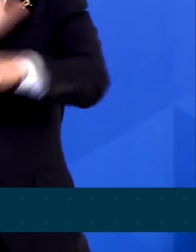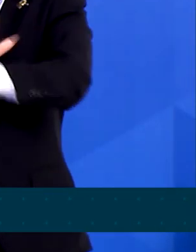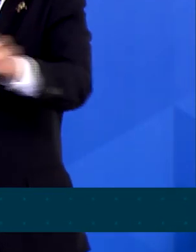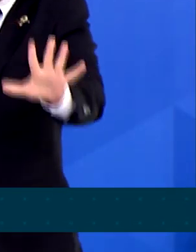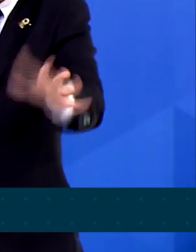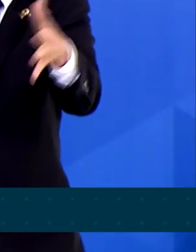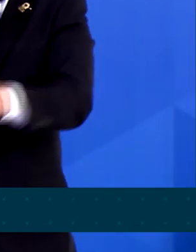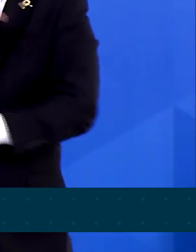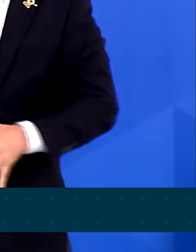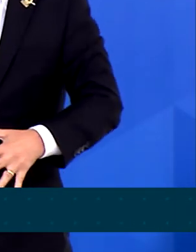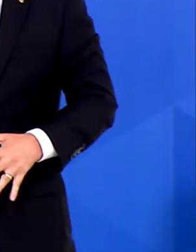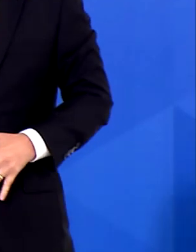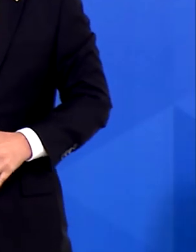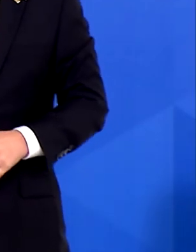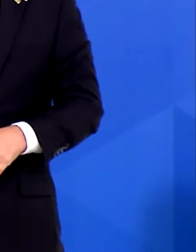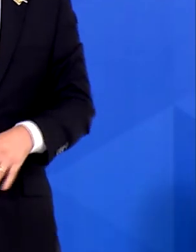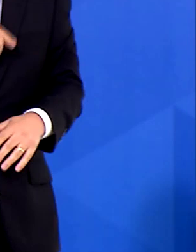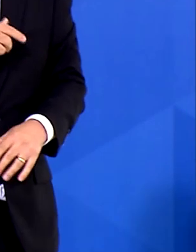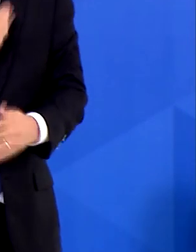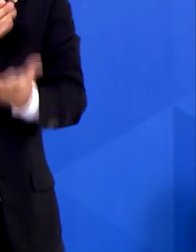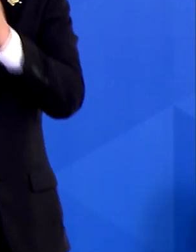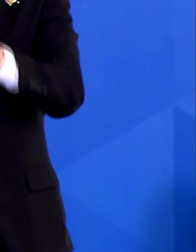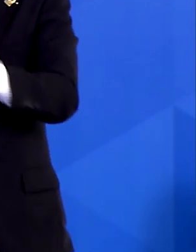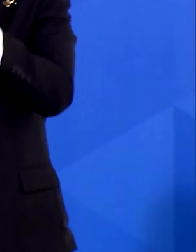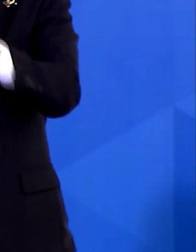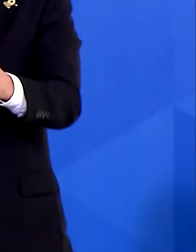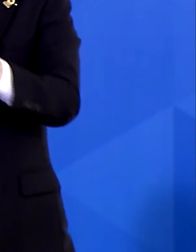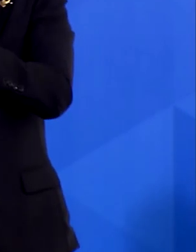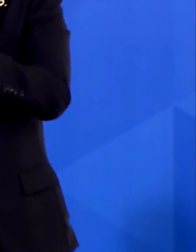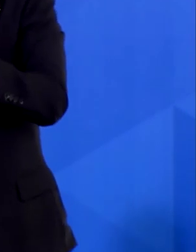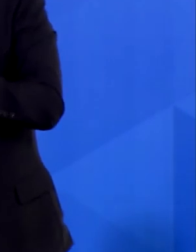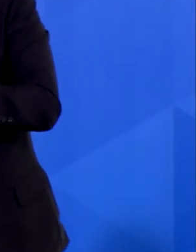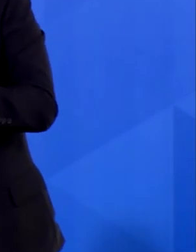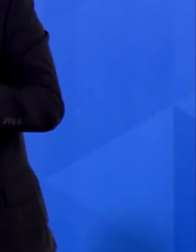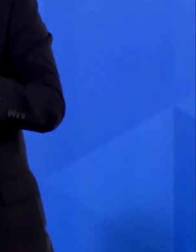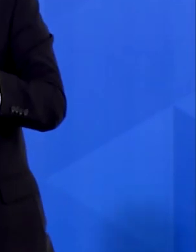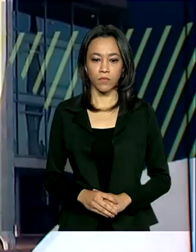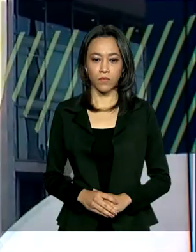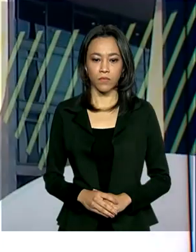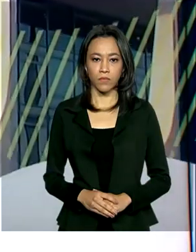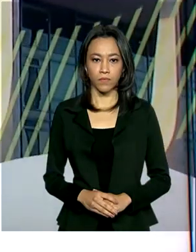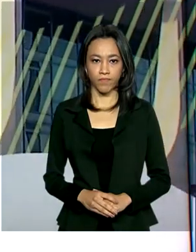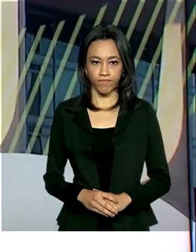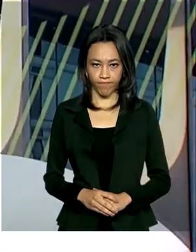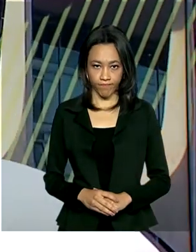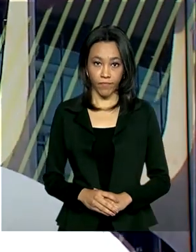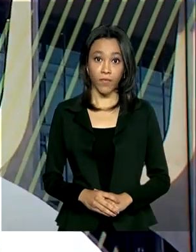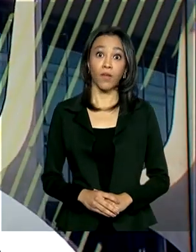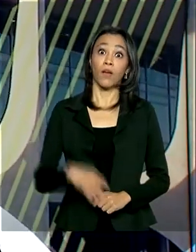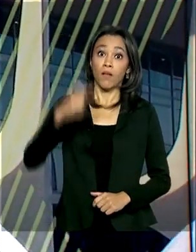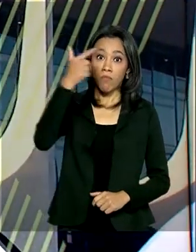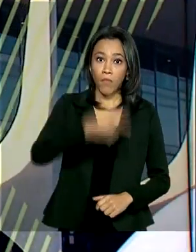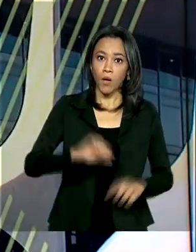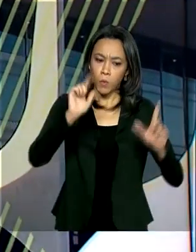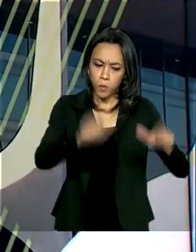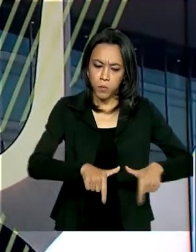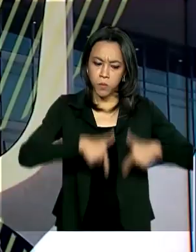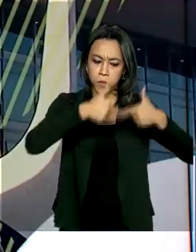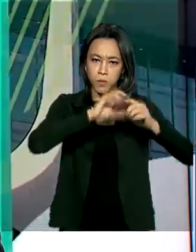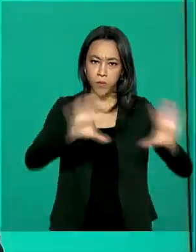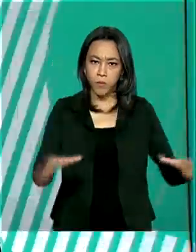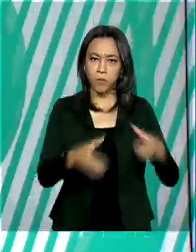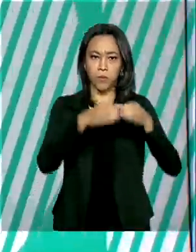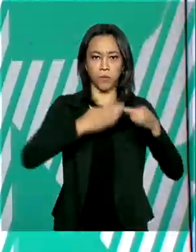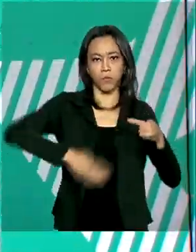vítima. Não dê as costas para um pedido de ajuda. Não feche os olhos. Mais uma ação do Comando